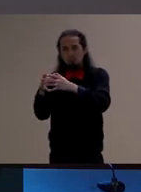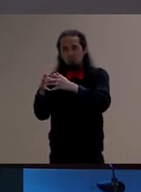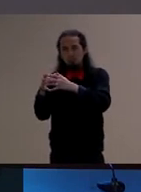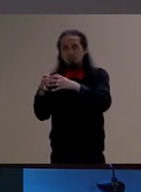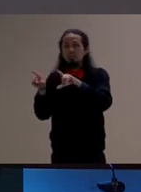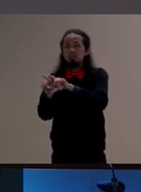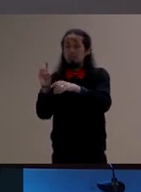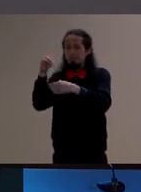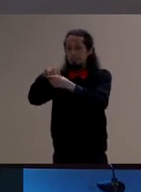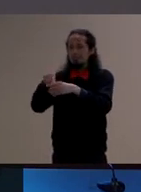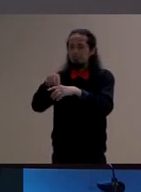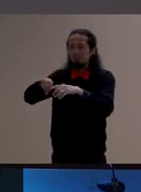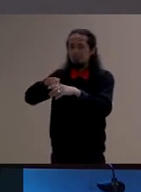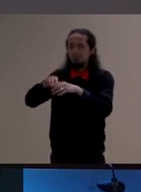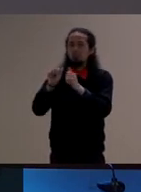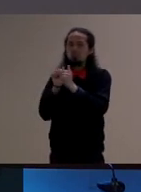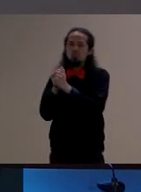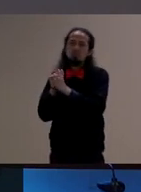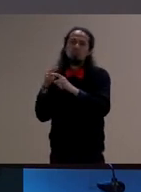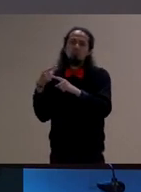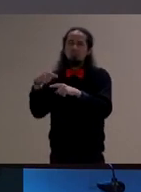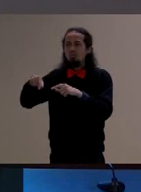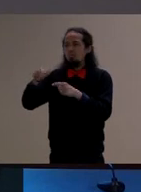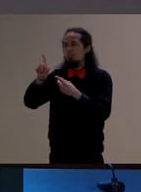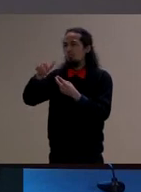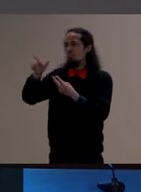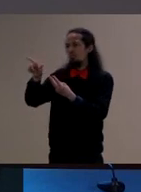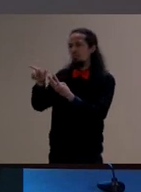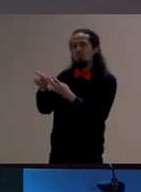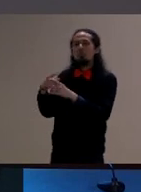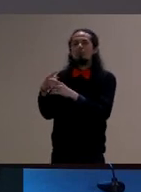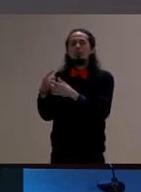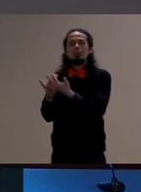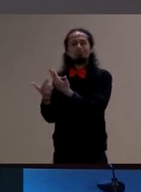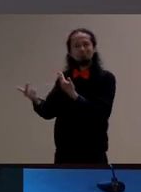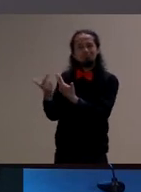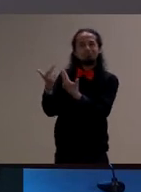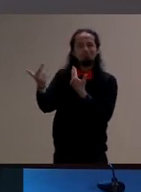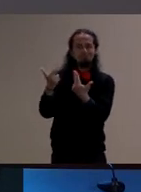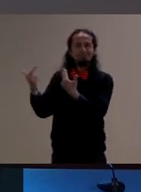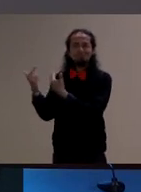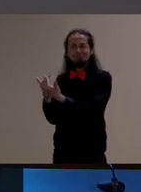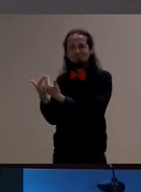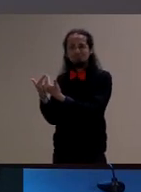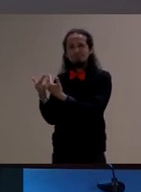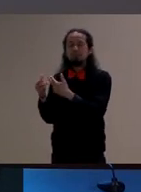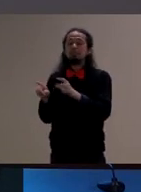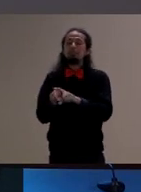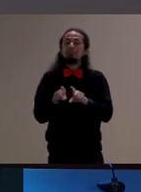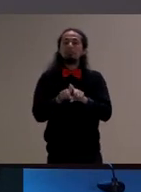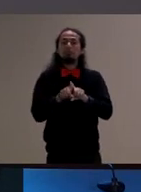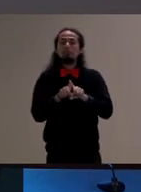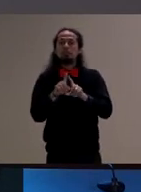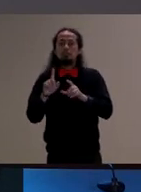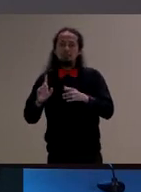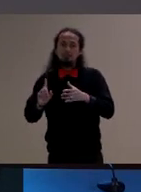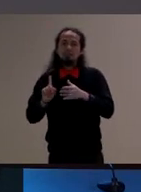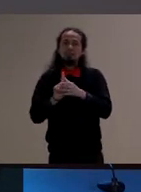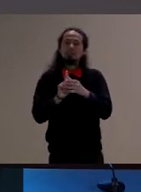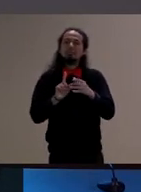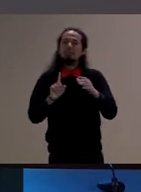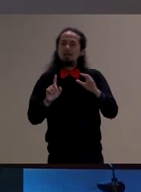e que ao mesmo tempo vai possibilitando essa inserção na cultura de um modo que é muito